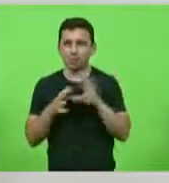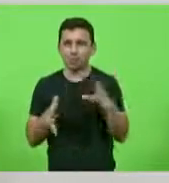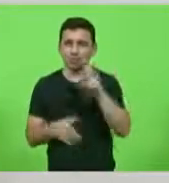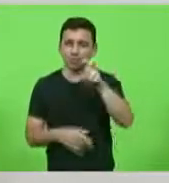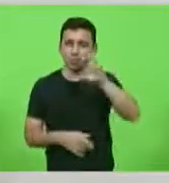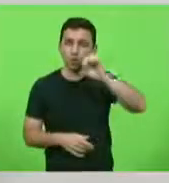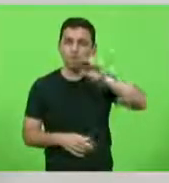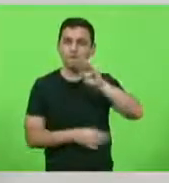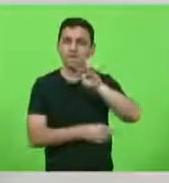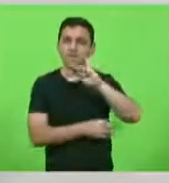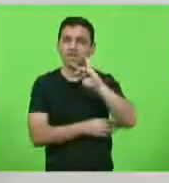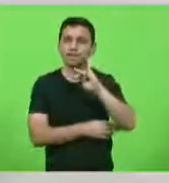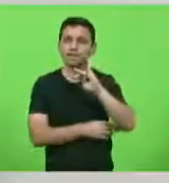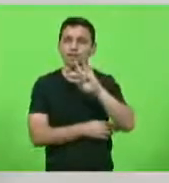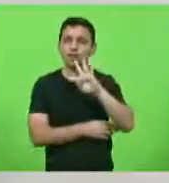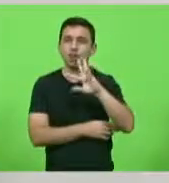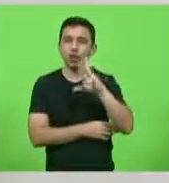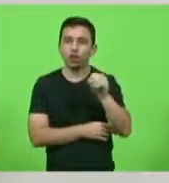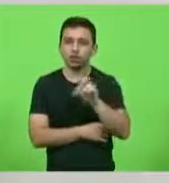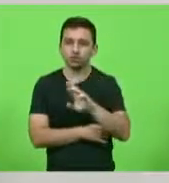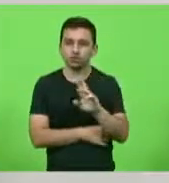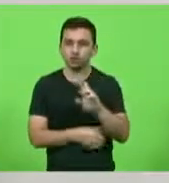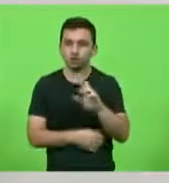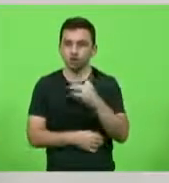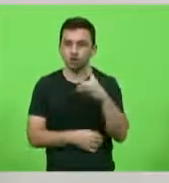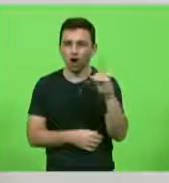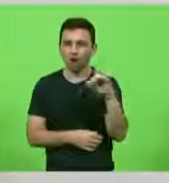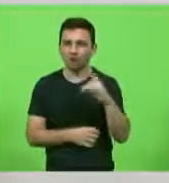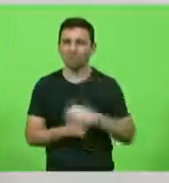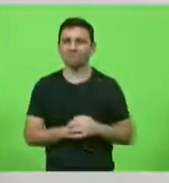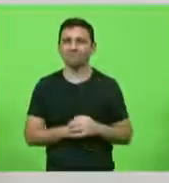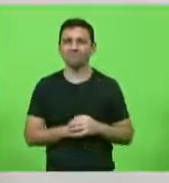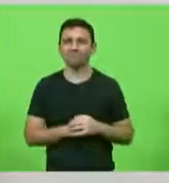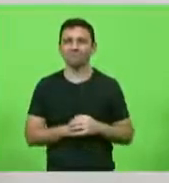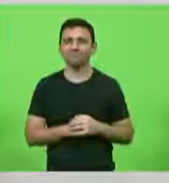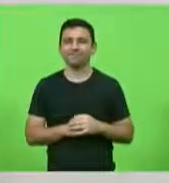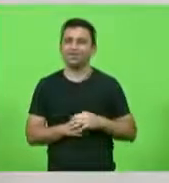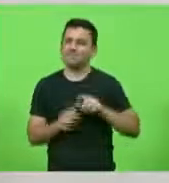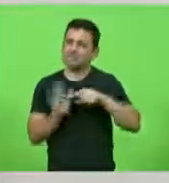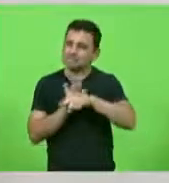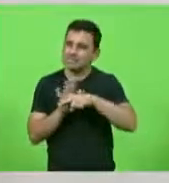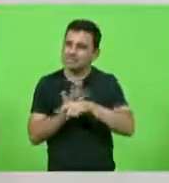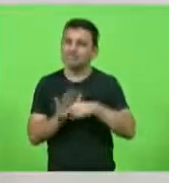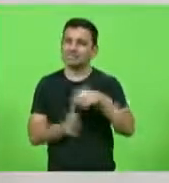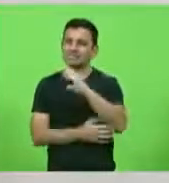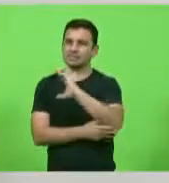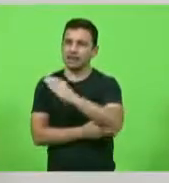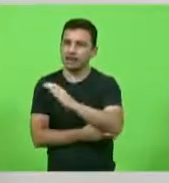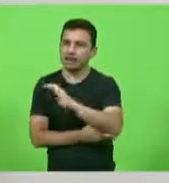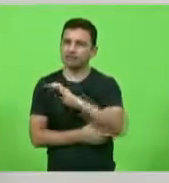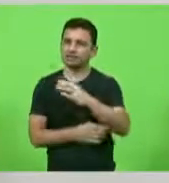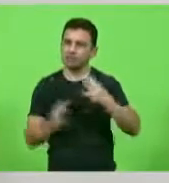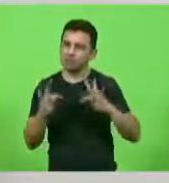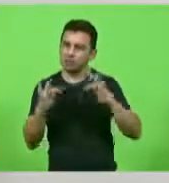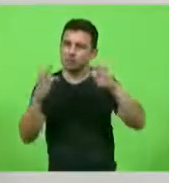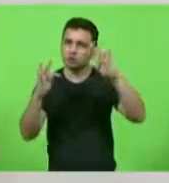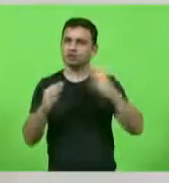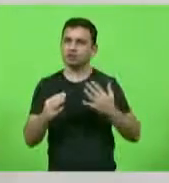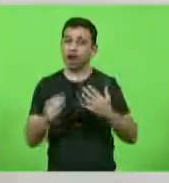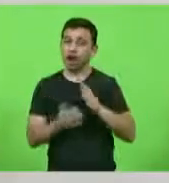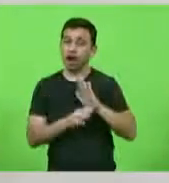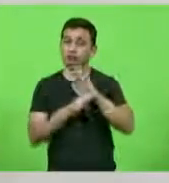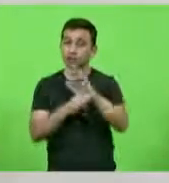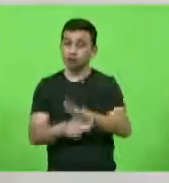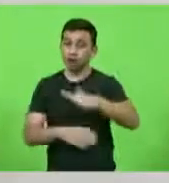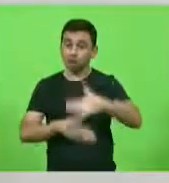dólares 50 bi para pesquisas para ciência para tecnologia para ajudar a